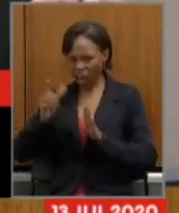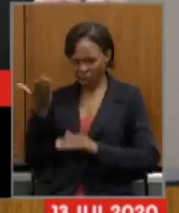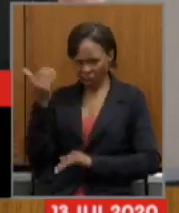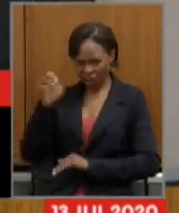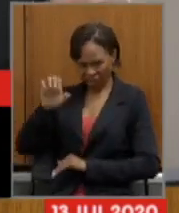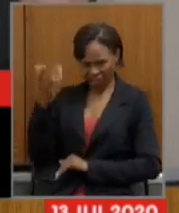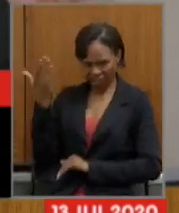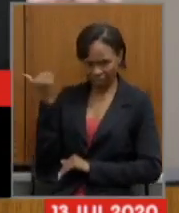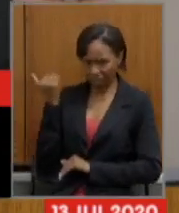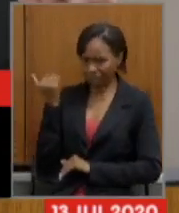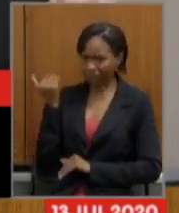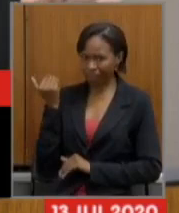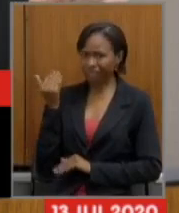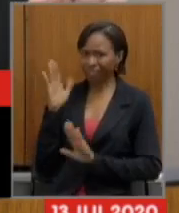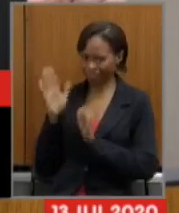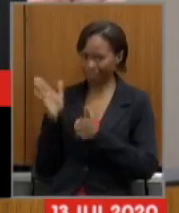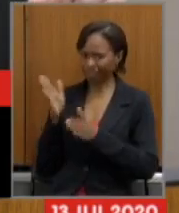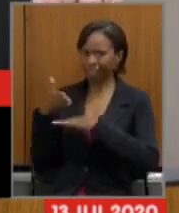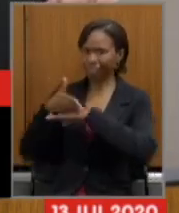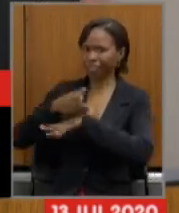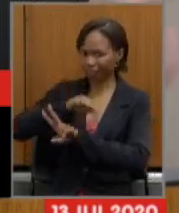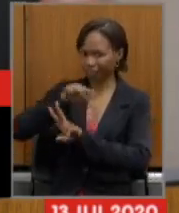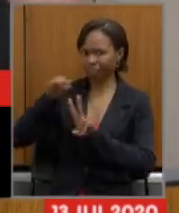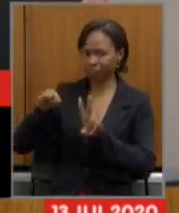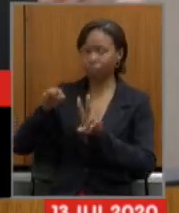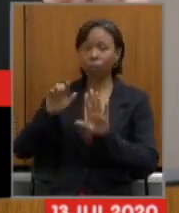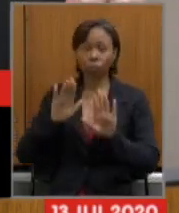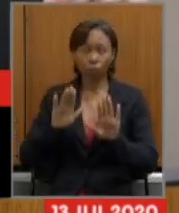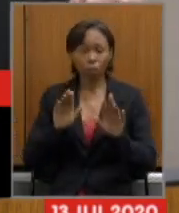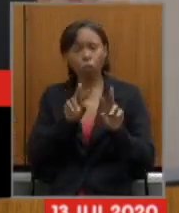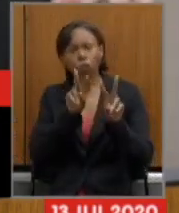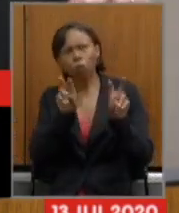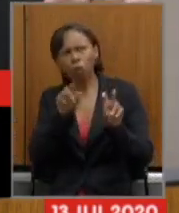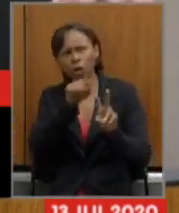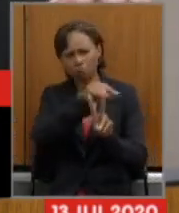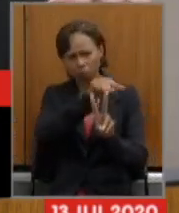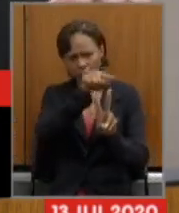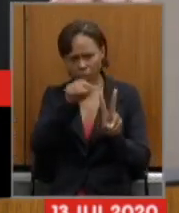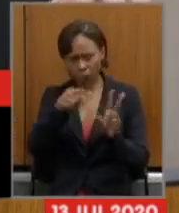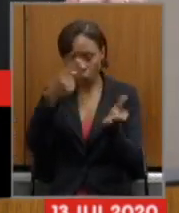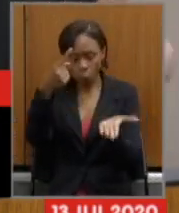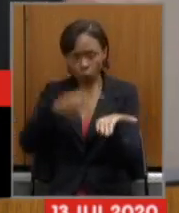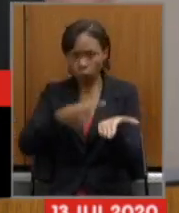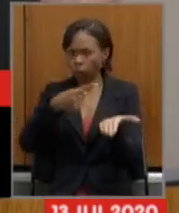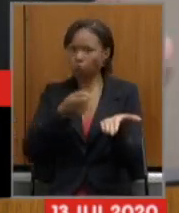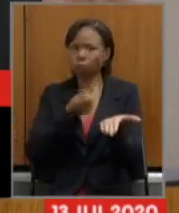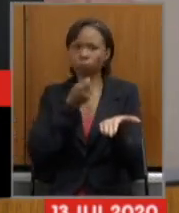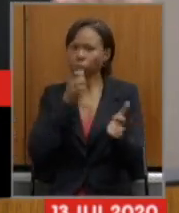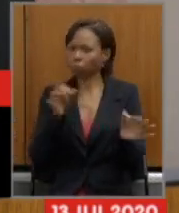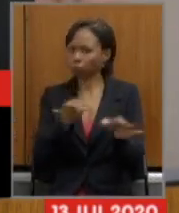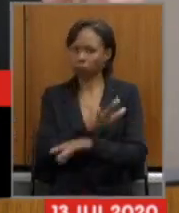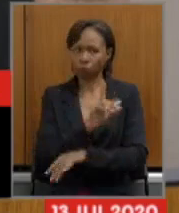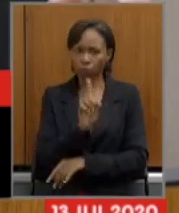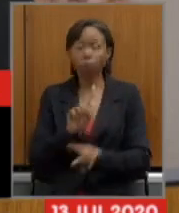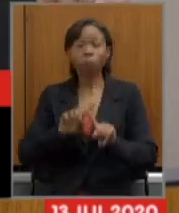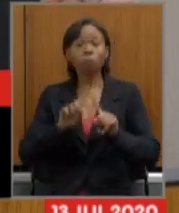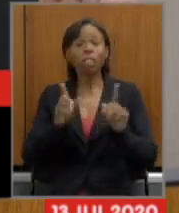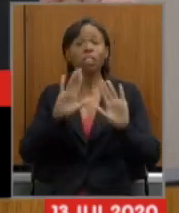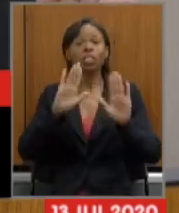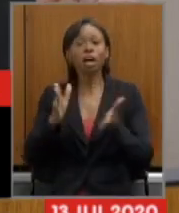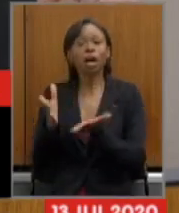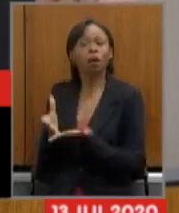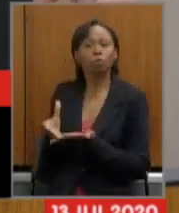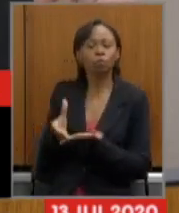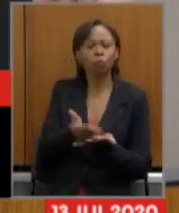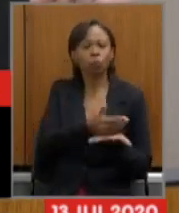e com relação a Vale embora o acordo não esteja fechado nós já tiramos um bilhão e meio de reais